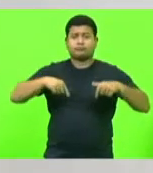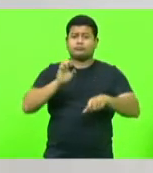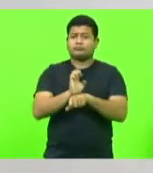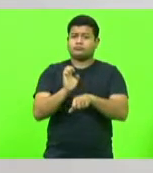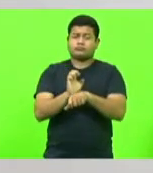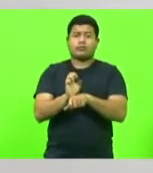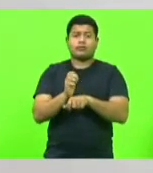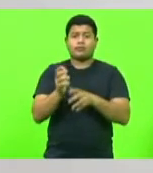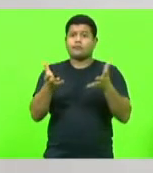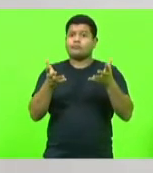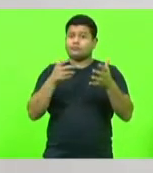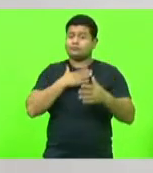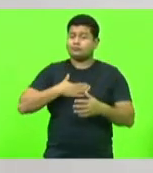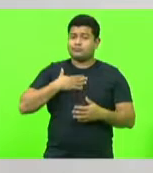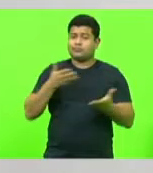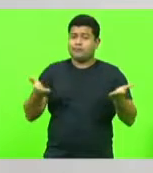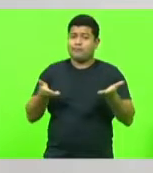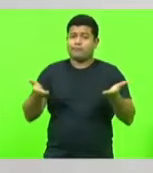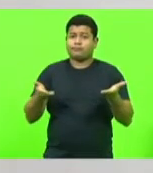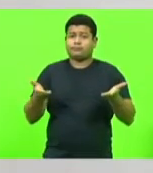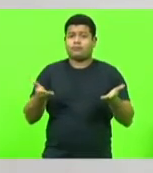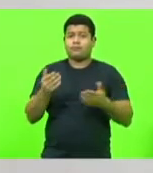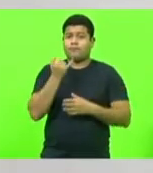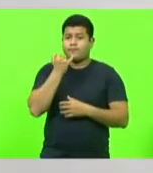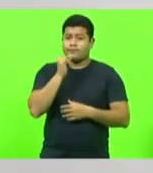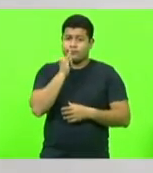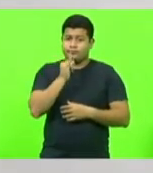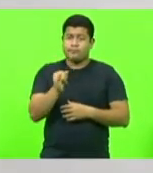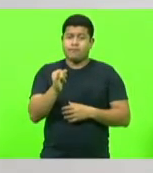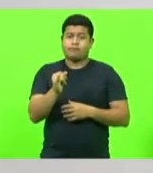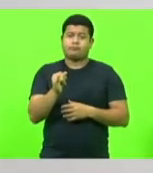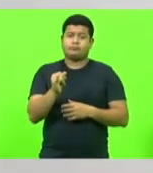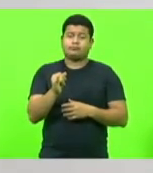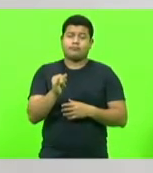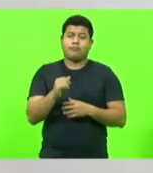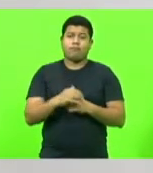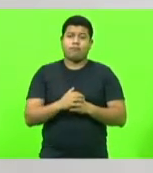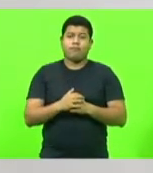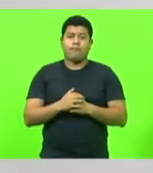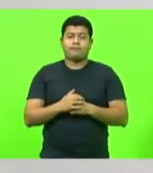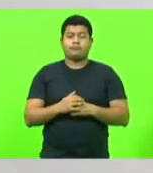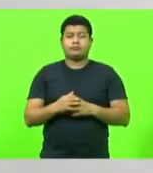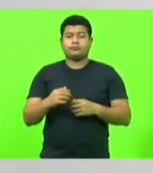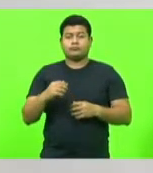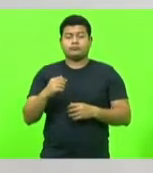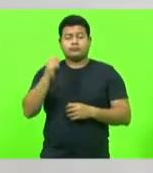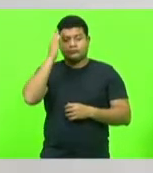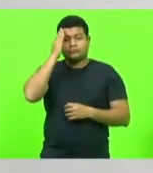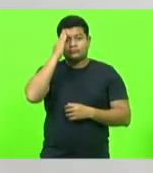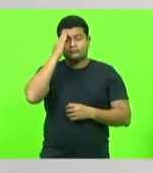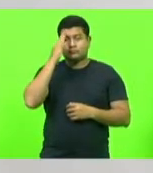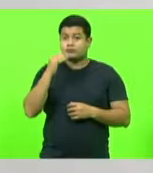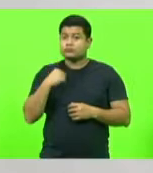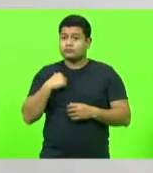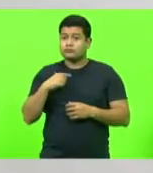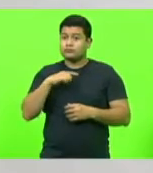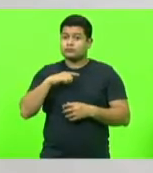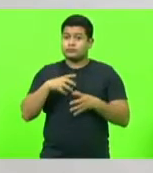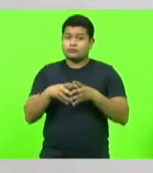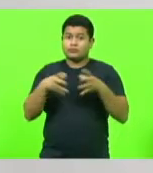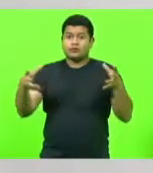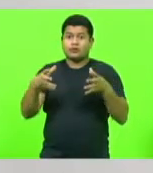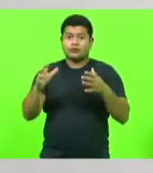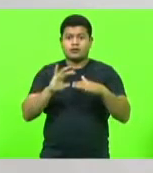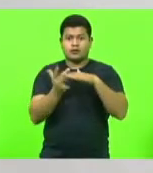mas eu gostaria de falar sobre uma delas ali. Sei que, graças a Deus, a gente tem grande amplitude com nossas redes,